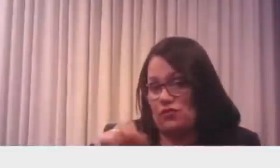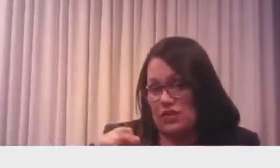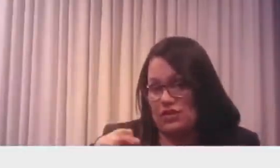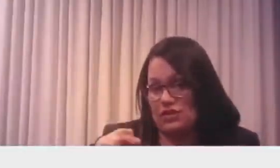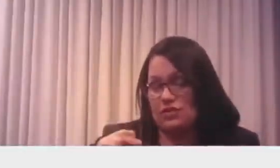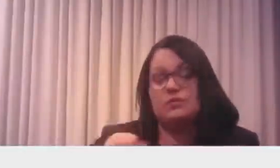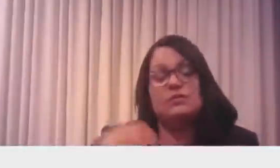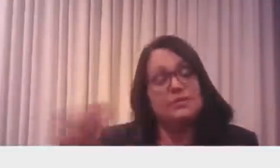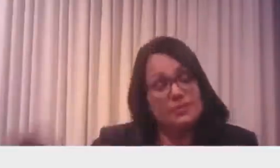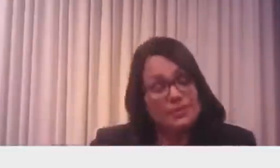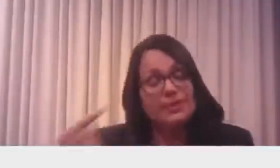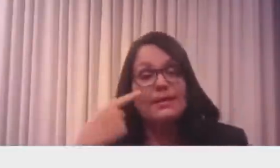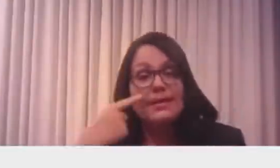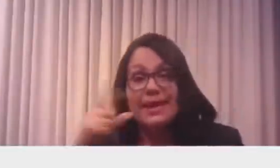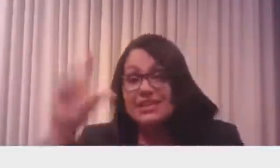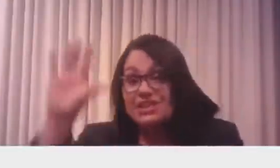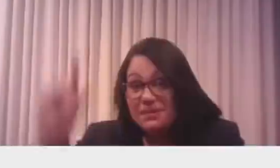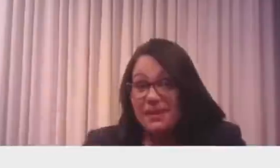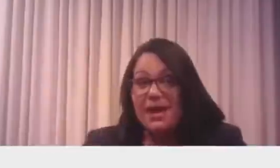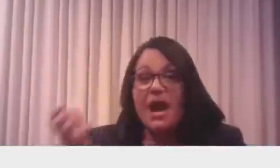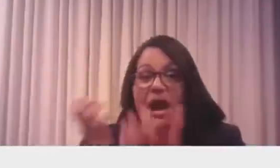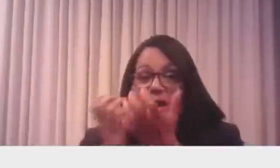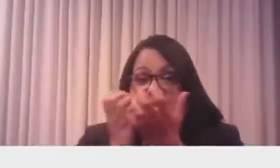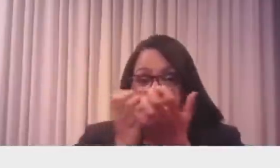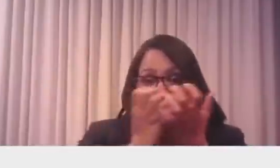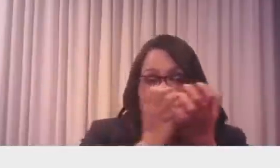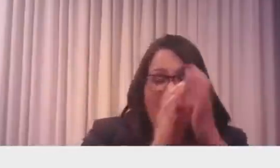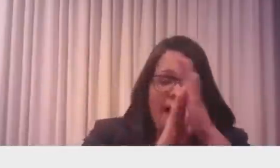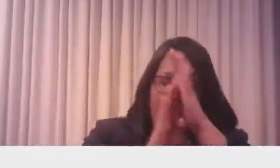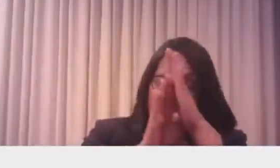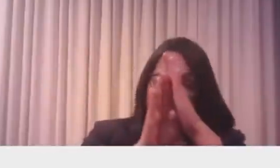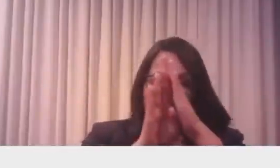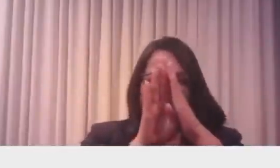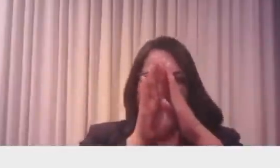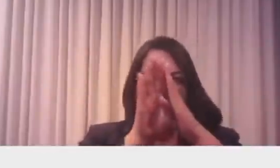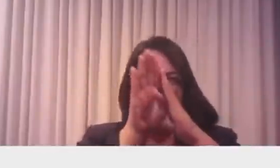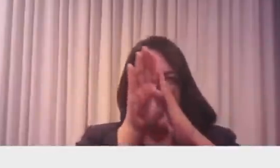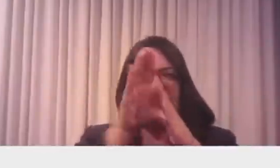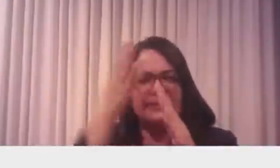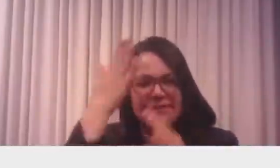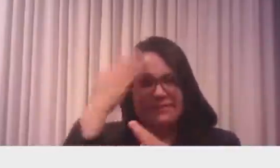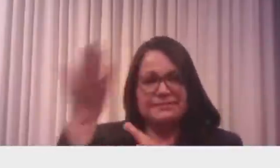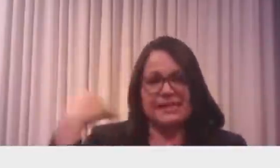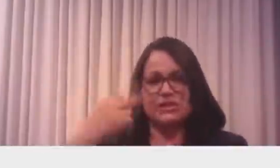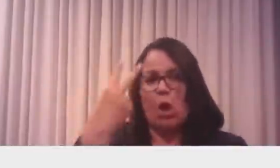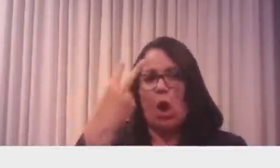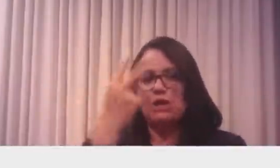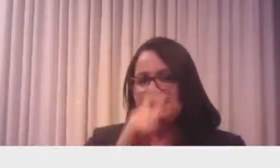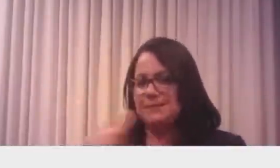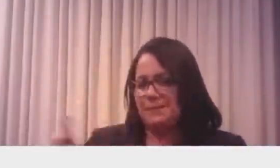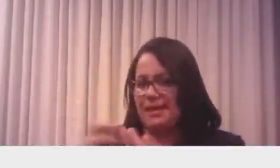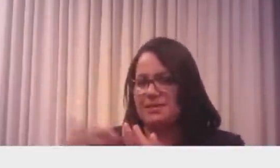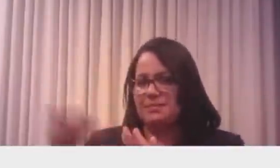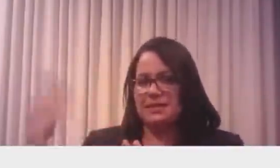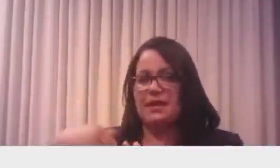Tem que ter uma fonte alternativa, que o milho subiu demais de preço no Brasil. Essa geada que teve a questão de dois meses atrás,